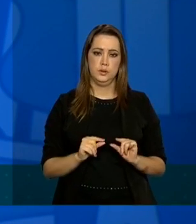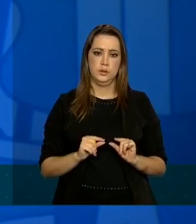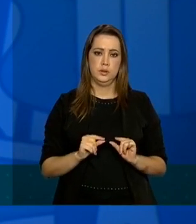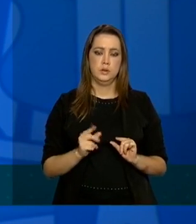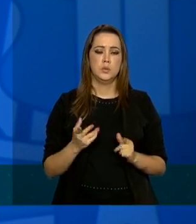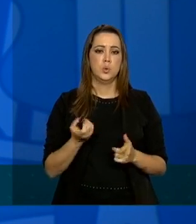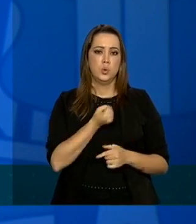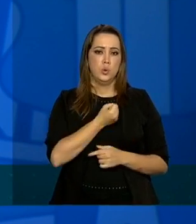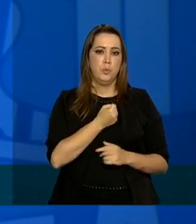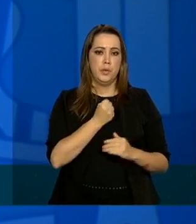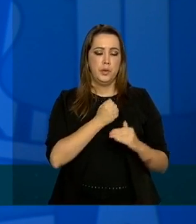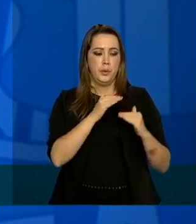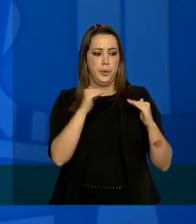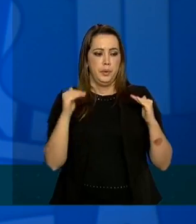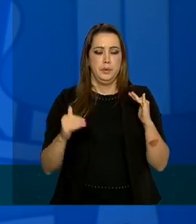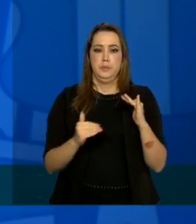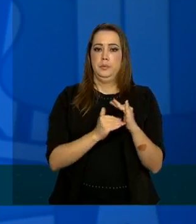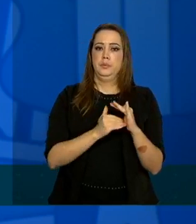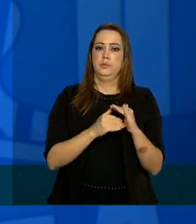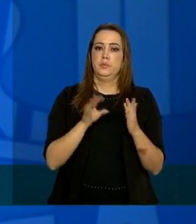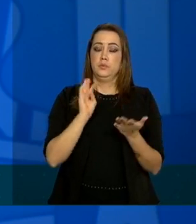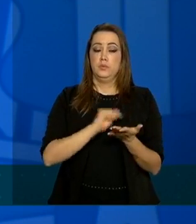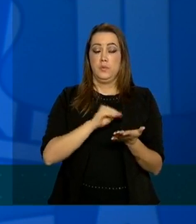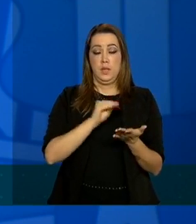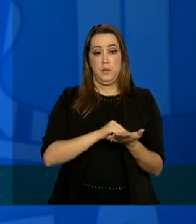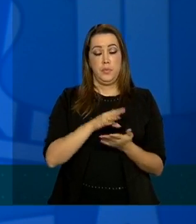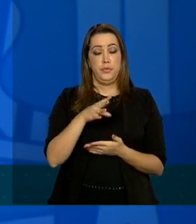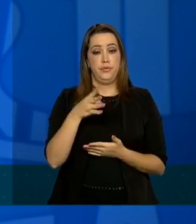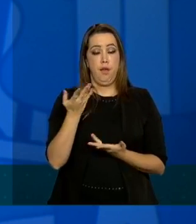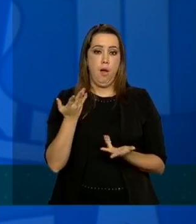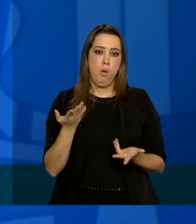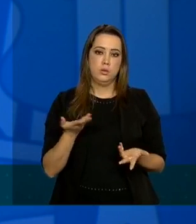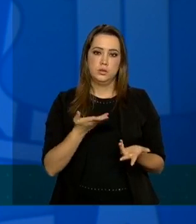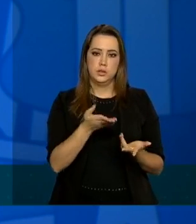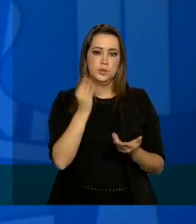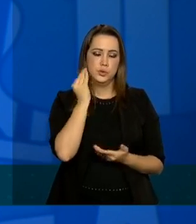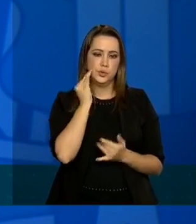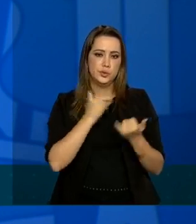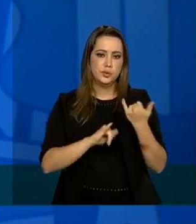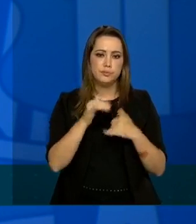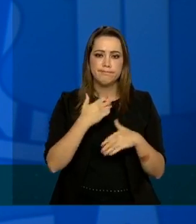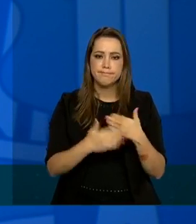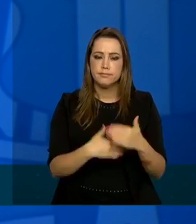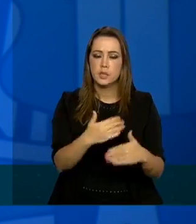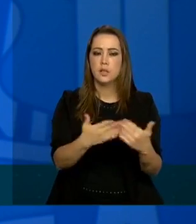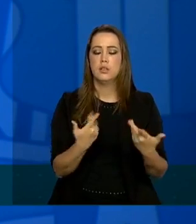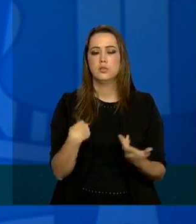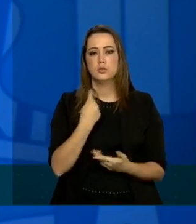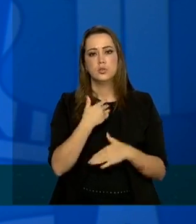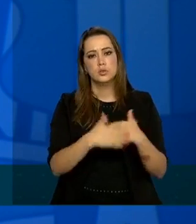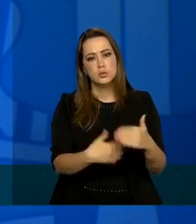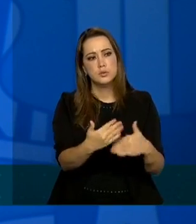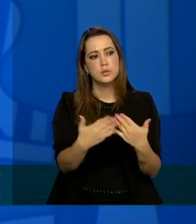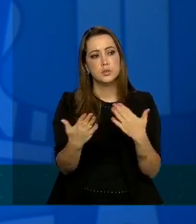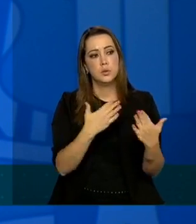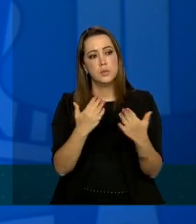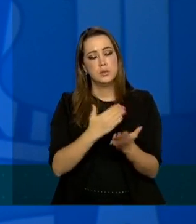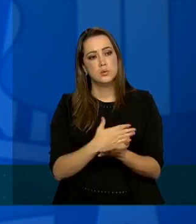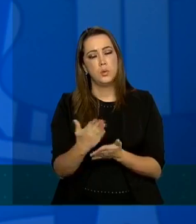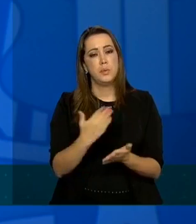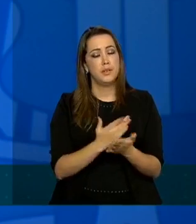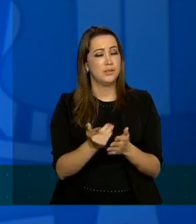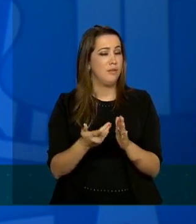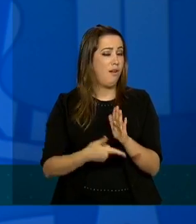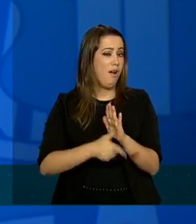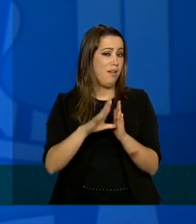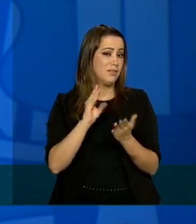subnotificação por falta de teste diagnóstico a gente deu um avanço muito grande considerando o início nós não tínhamos uma